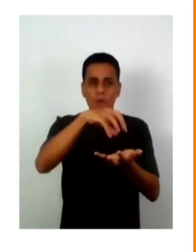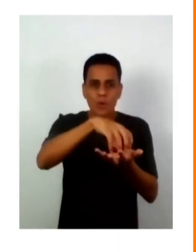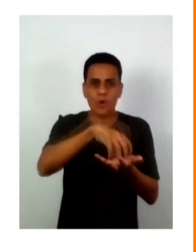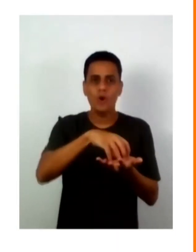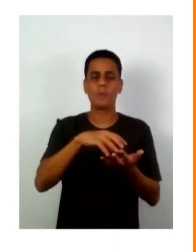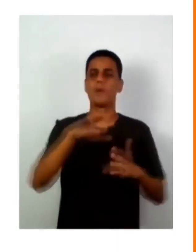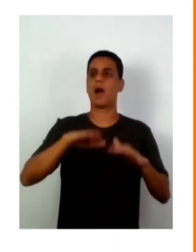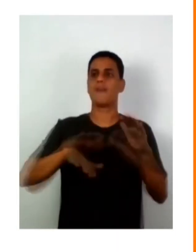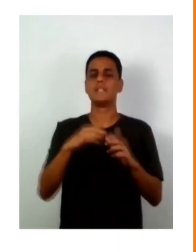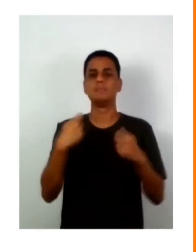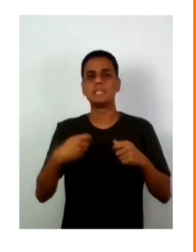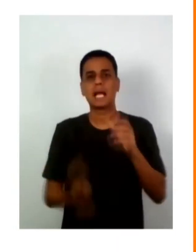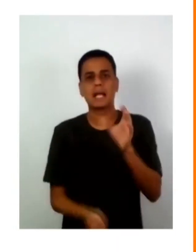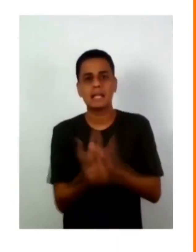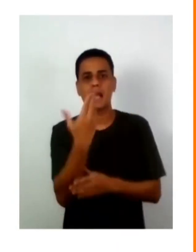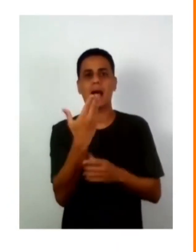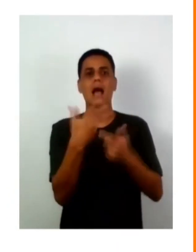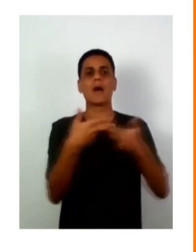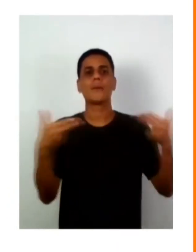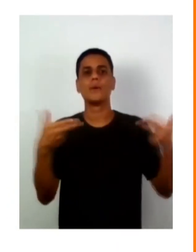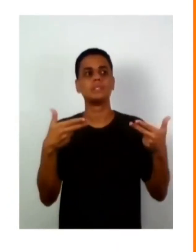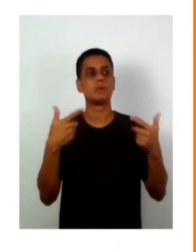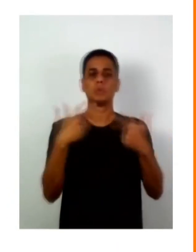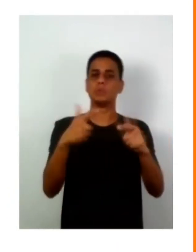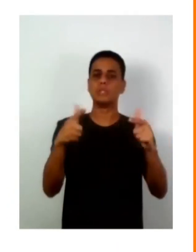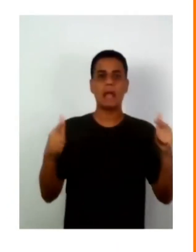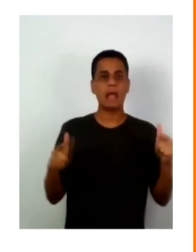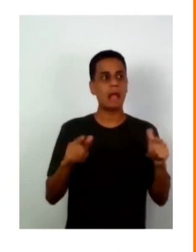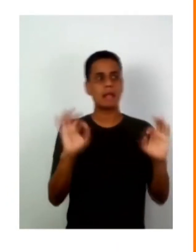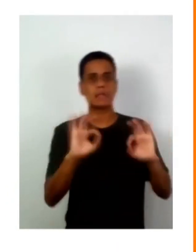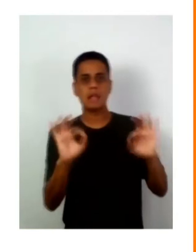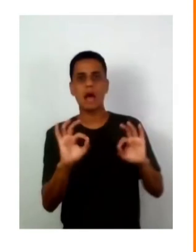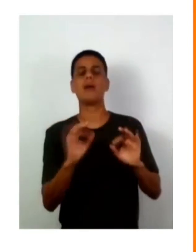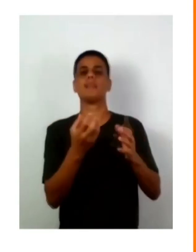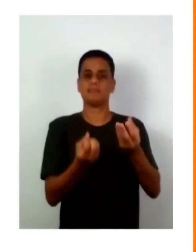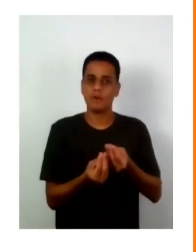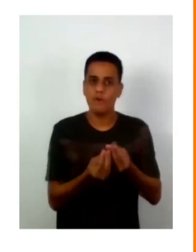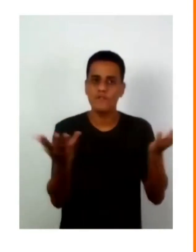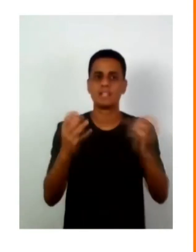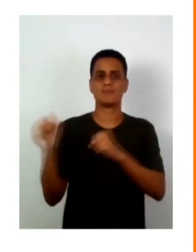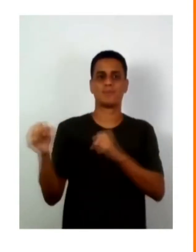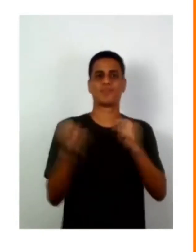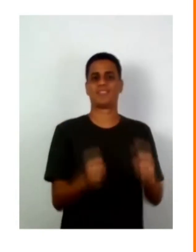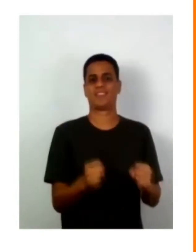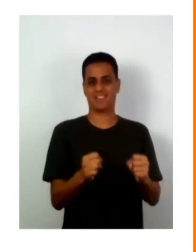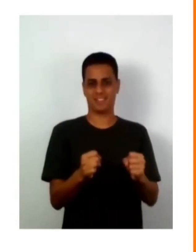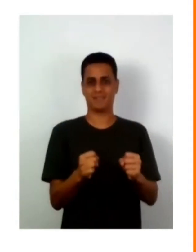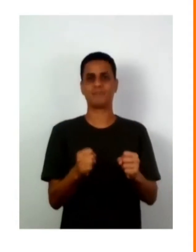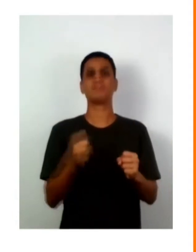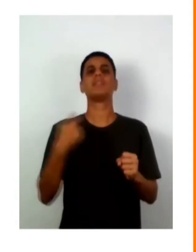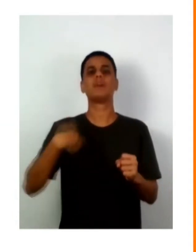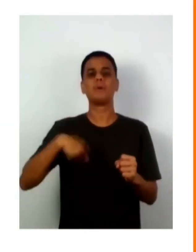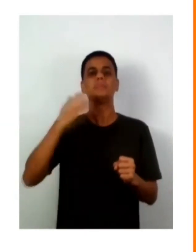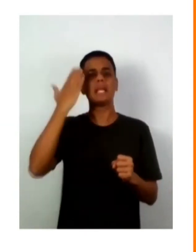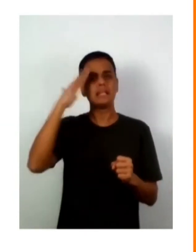às vezes nas nossas funções, às vezes criando coisas que não existem em lugares inesperados, então os líderes também possam definir qual é essa